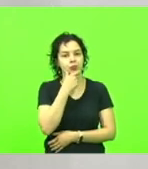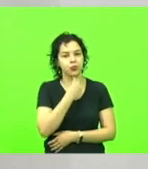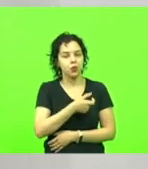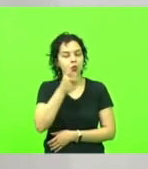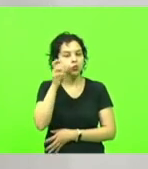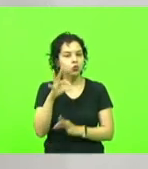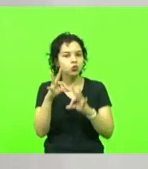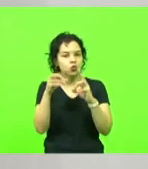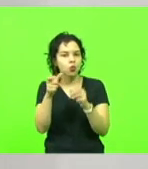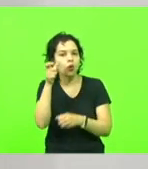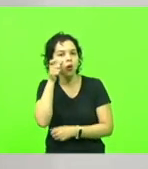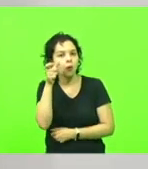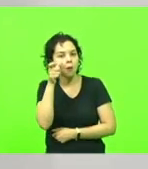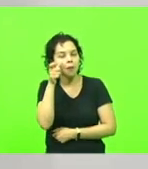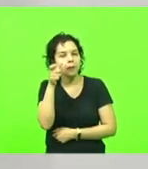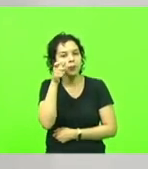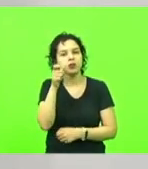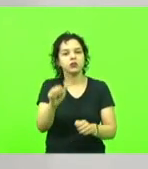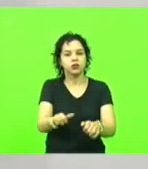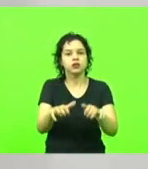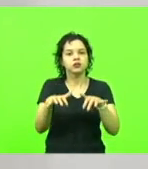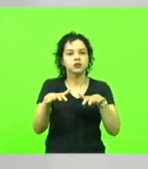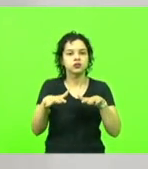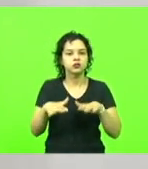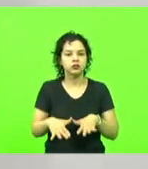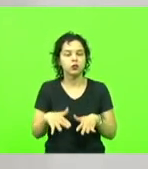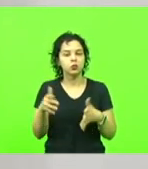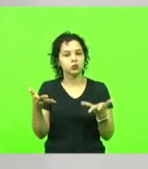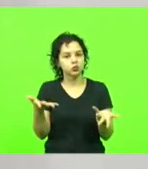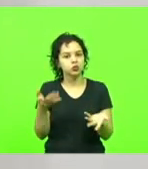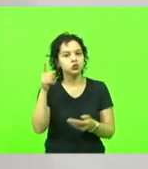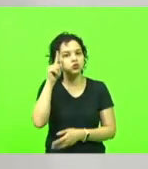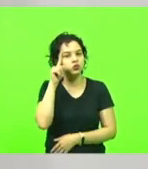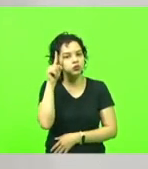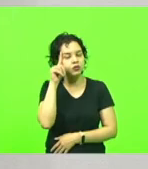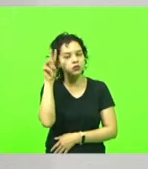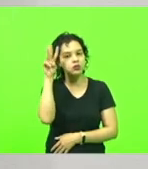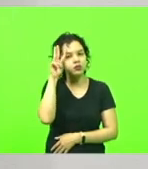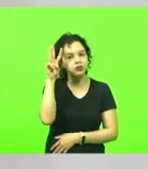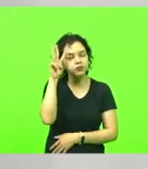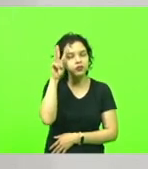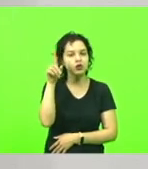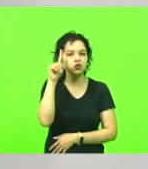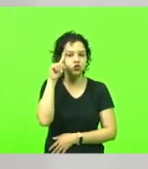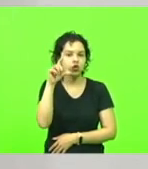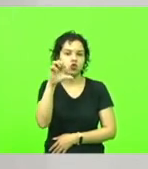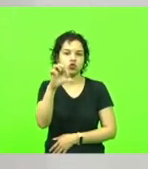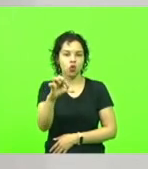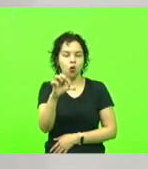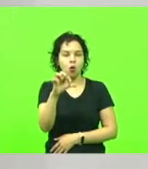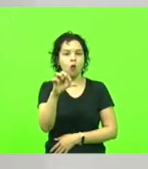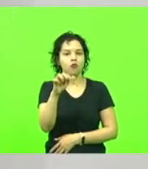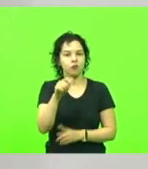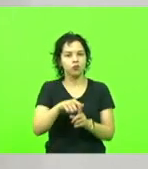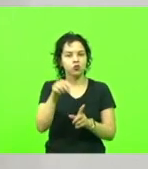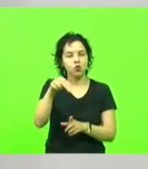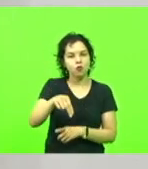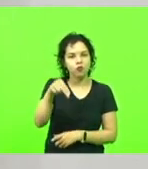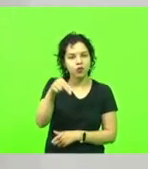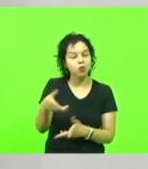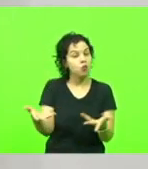esta sessão ordinária desta terça-feira, dia 9 de novembro. Eu quero trazer aqui